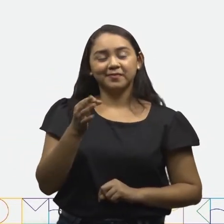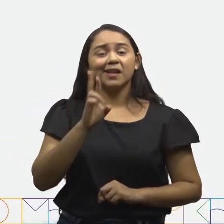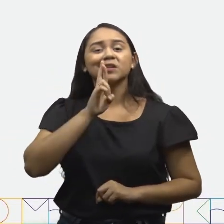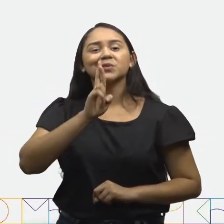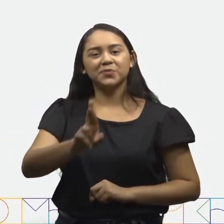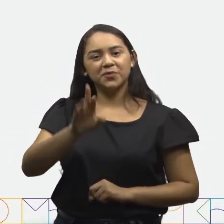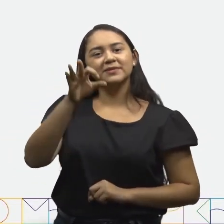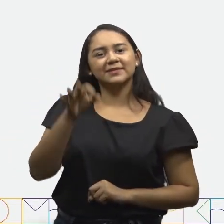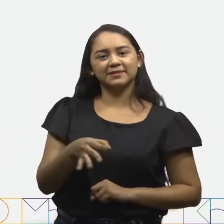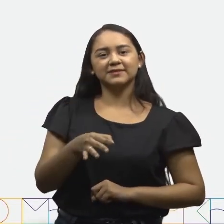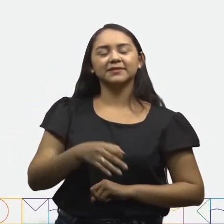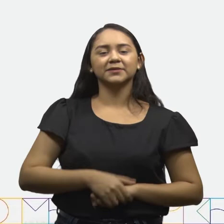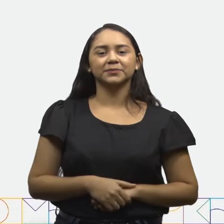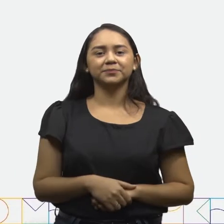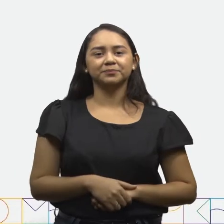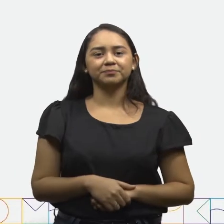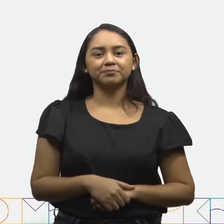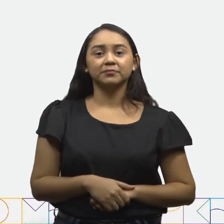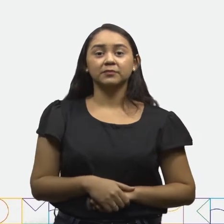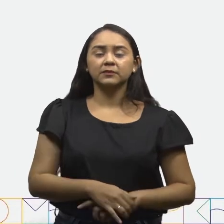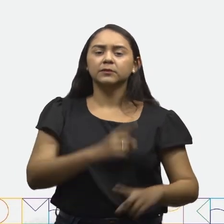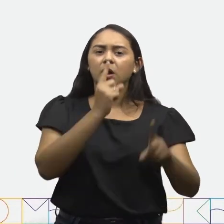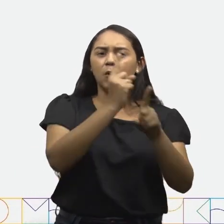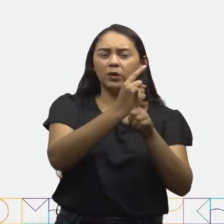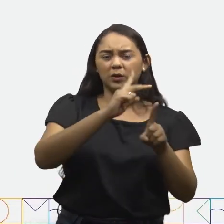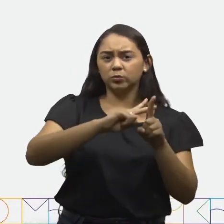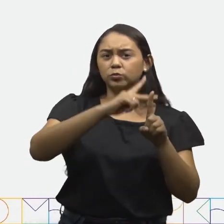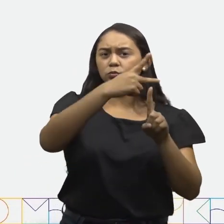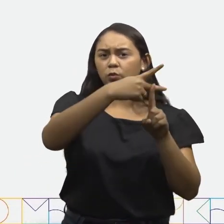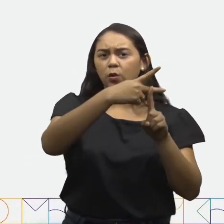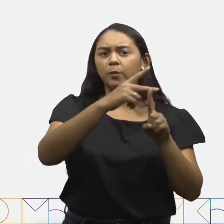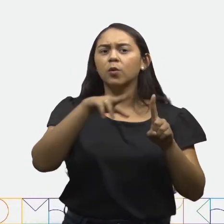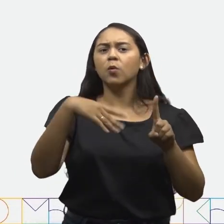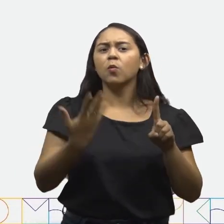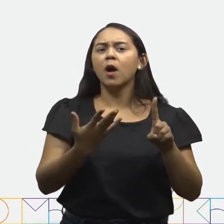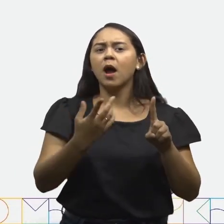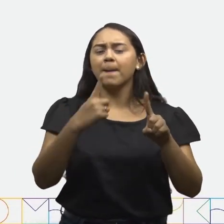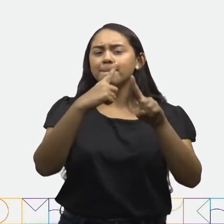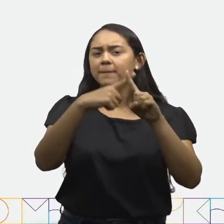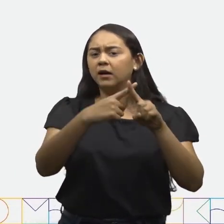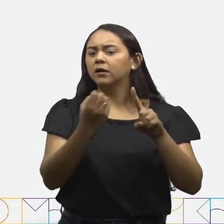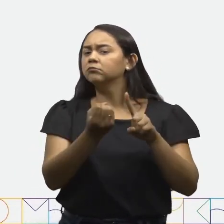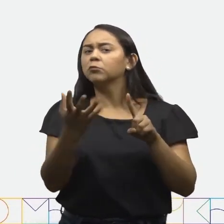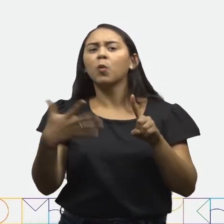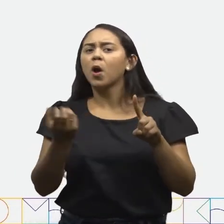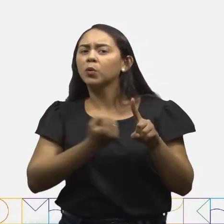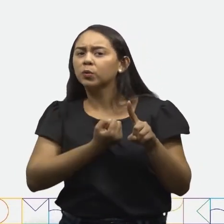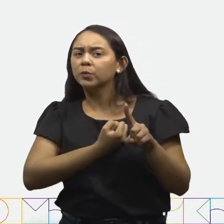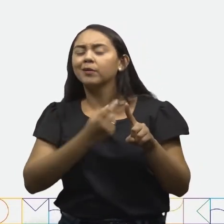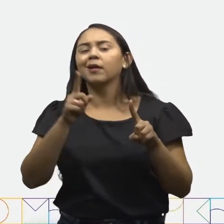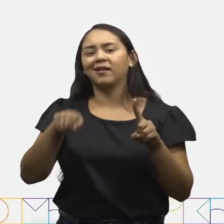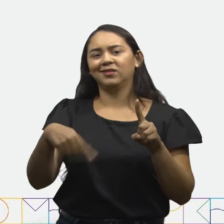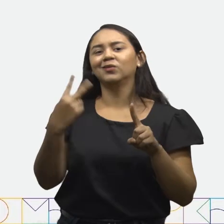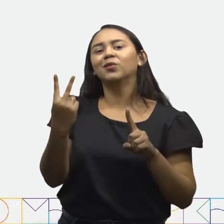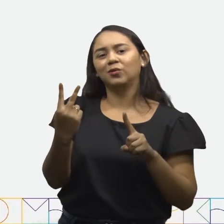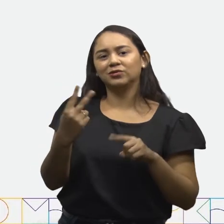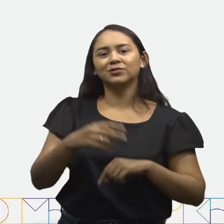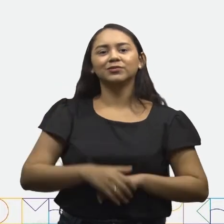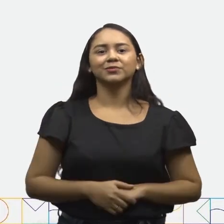acertou! Essa é a resposta correta. Para encontrar o dobro, devemos multiplicar o